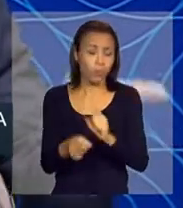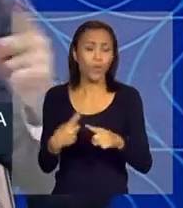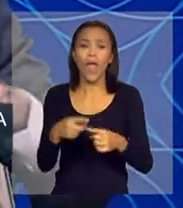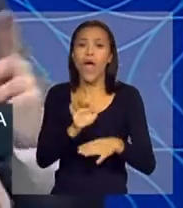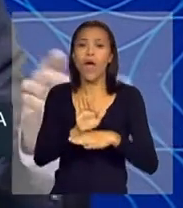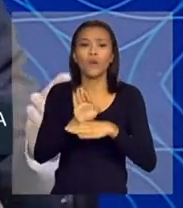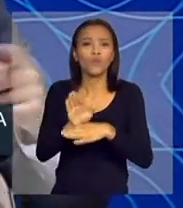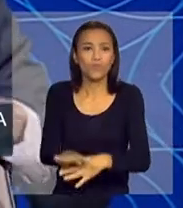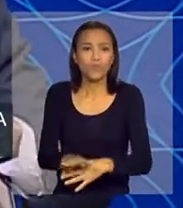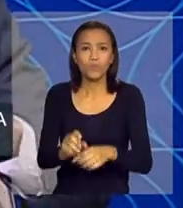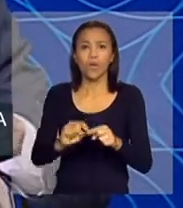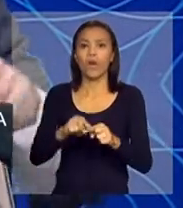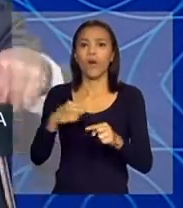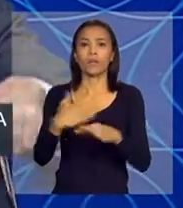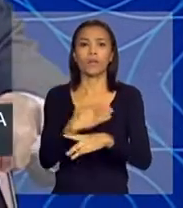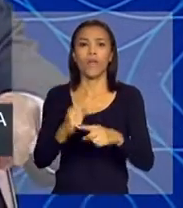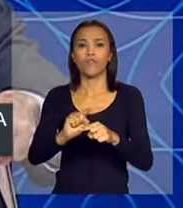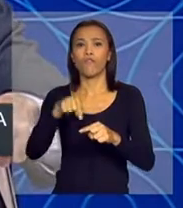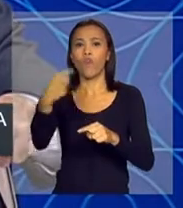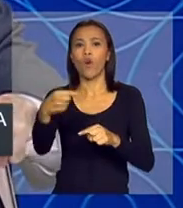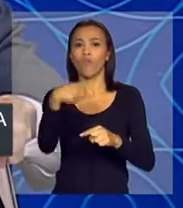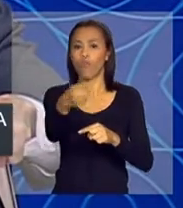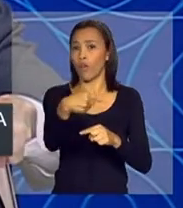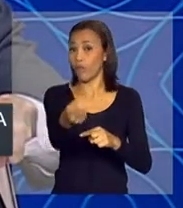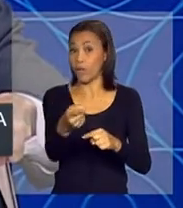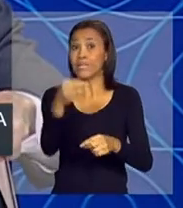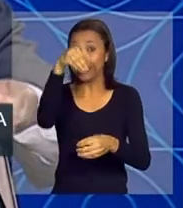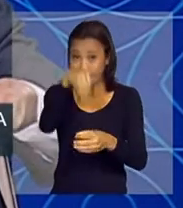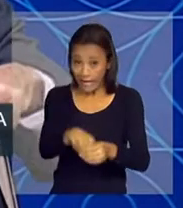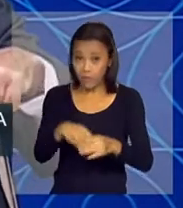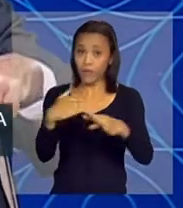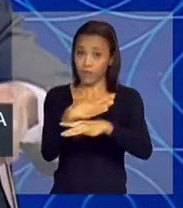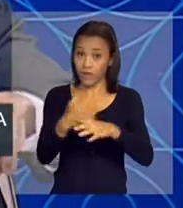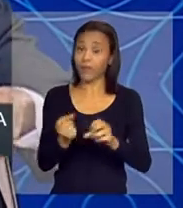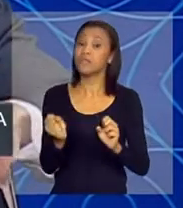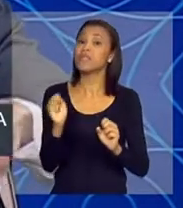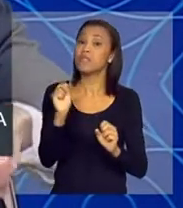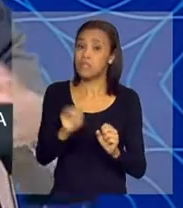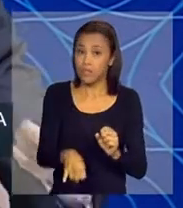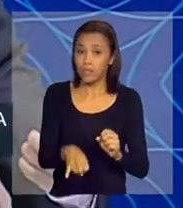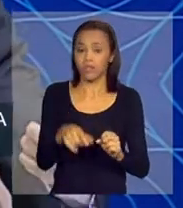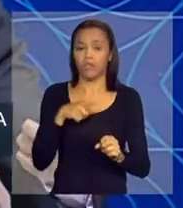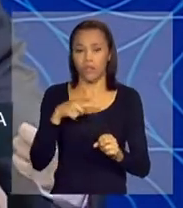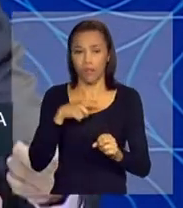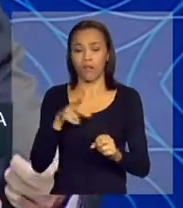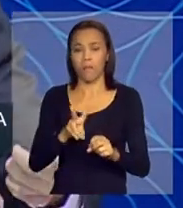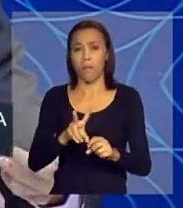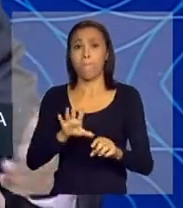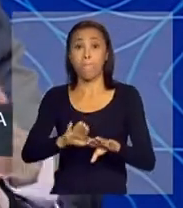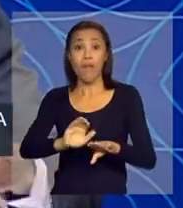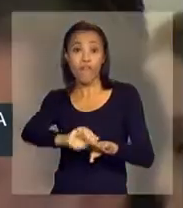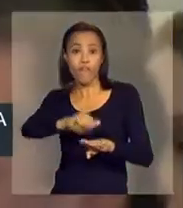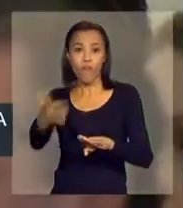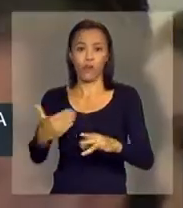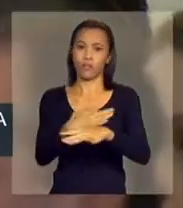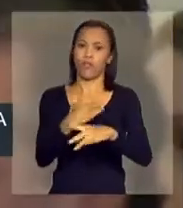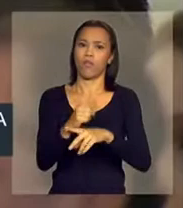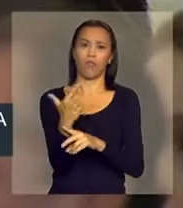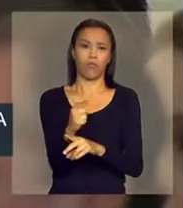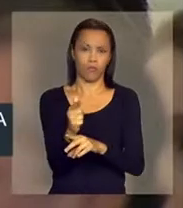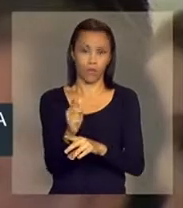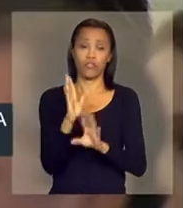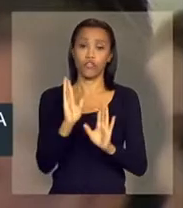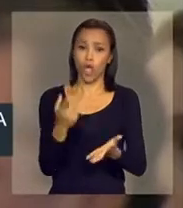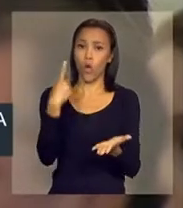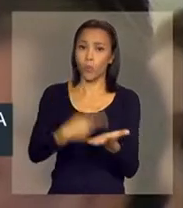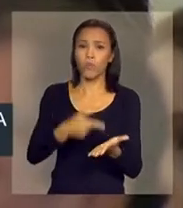deslocamento entre cidades. Dentro da cidade, sim. Deslocamento dentro da cidade, durante a operação, sim. Nós combinamos ontem com a cidade